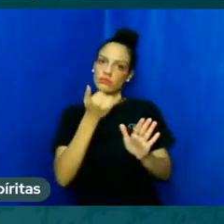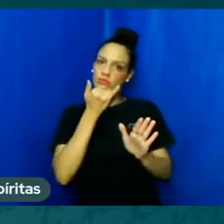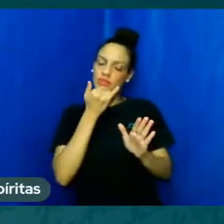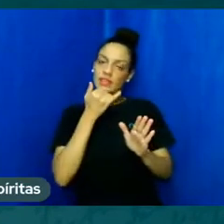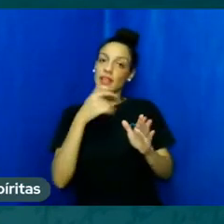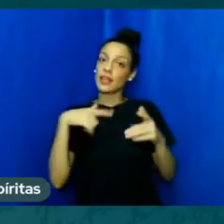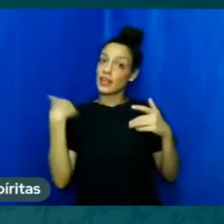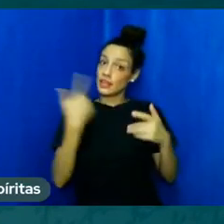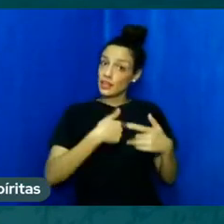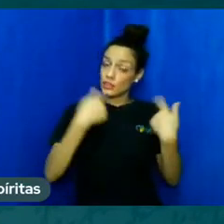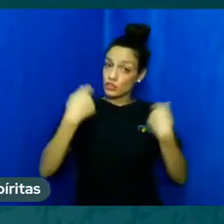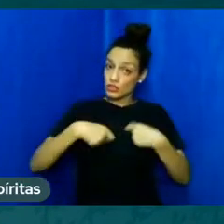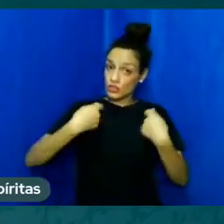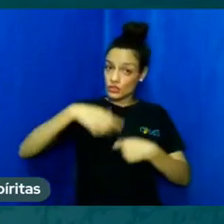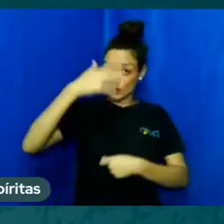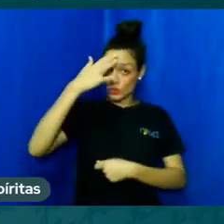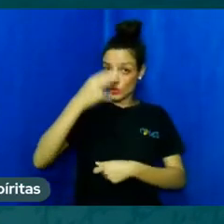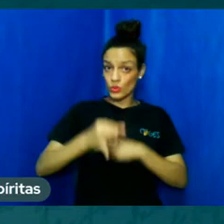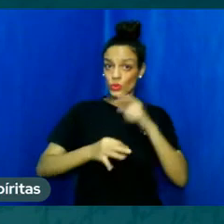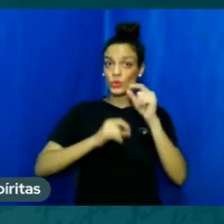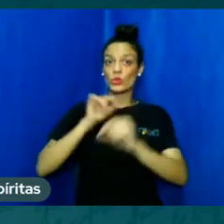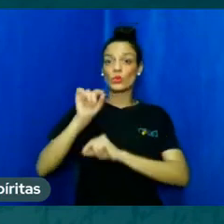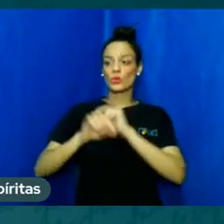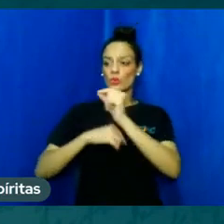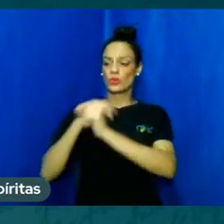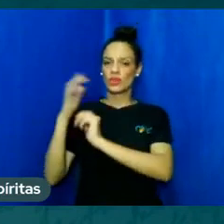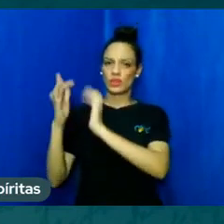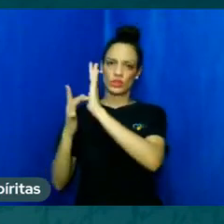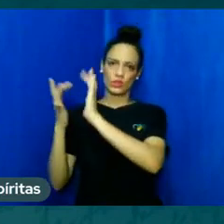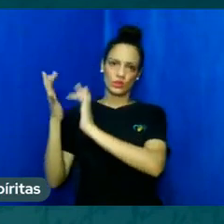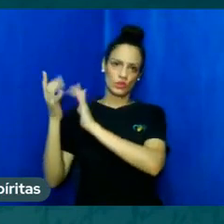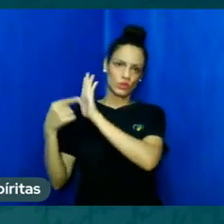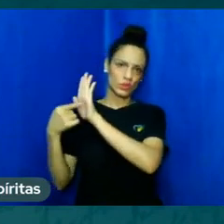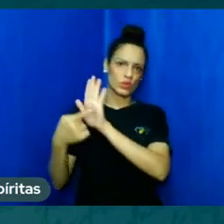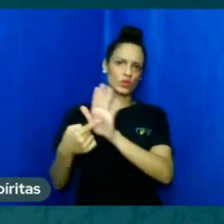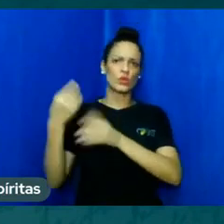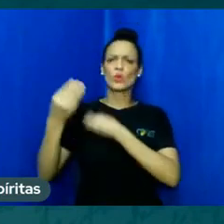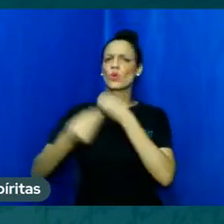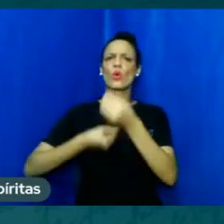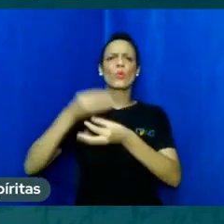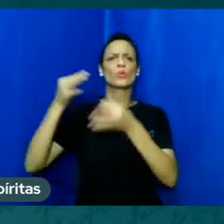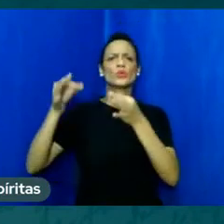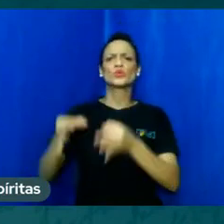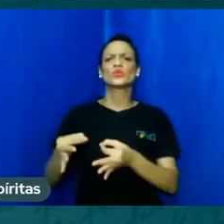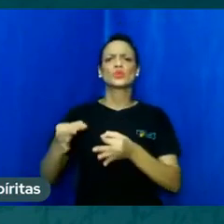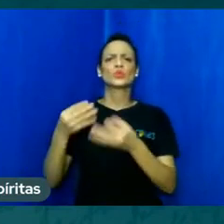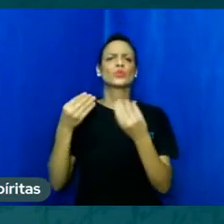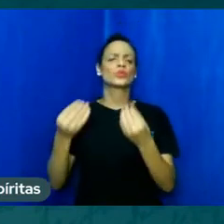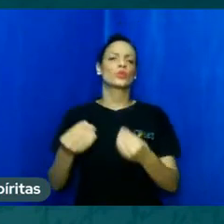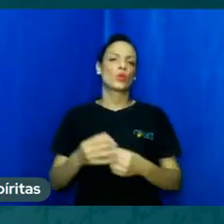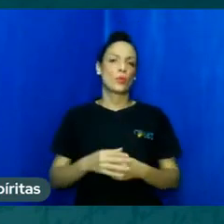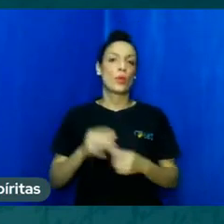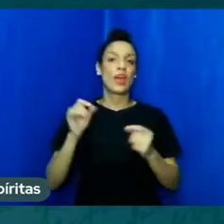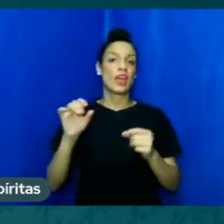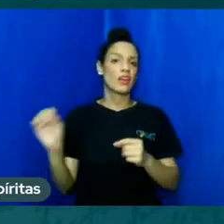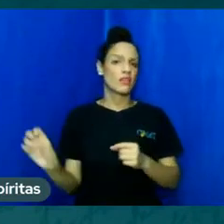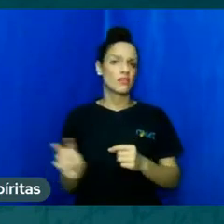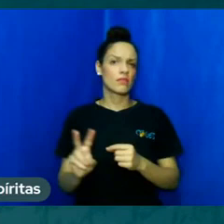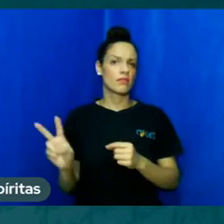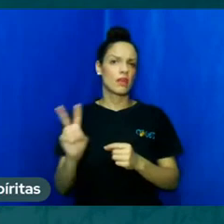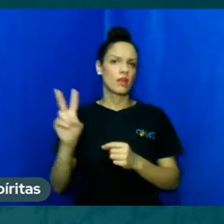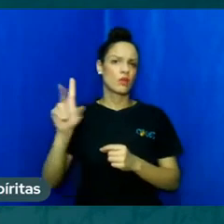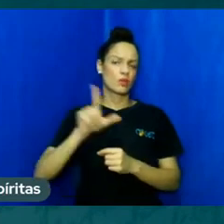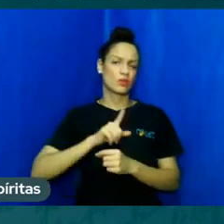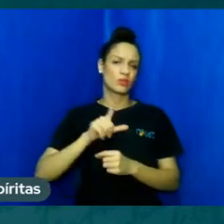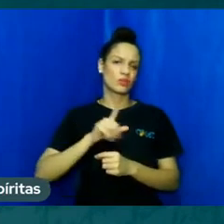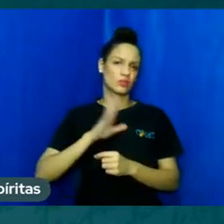Cristo é uma virtude de escalão um pouco mais elevado é a virtude do quarto degrau evolutivo